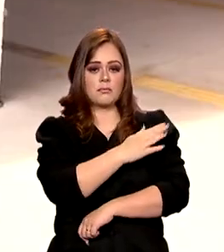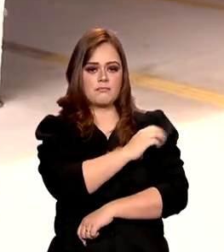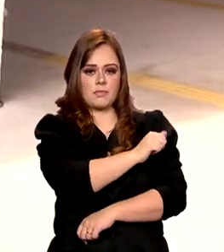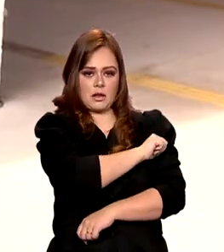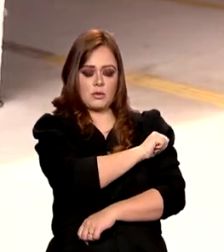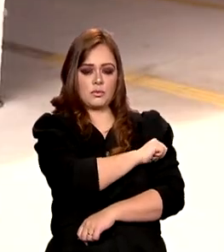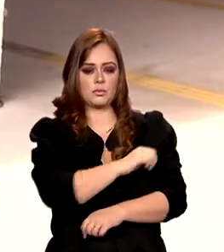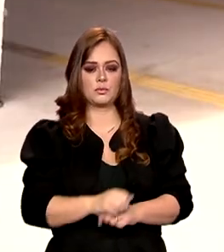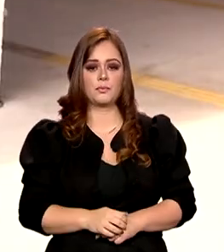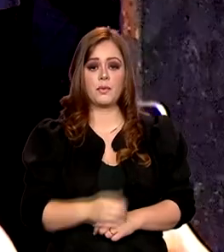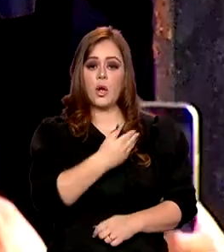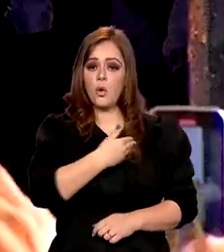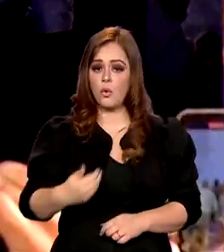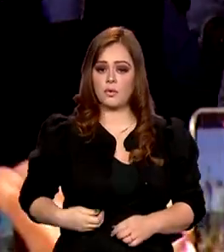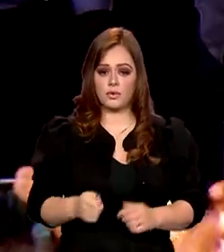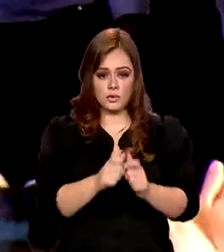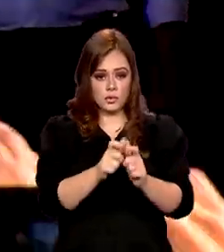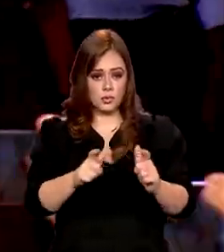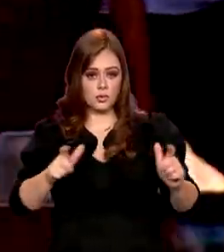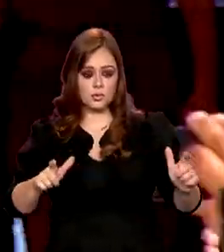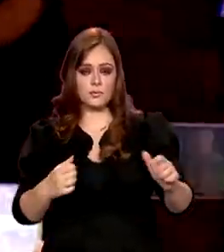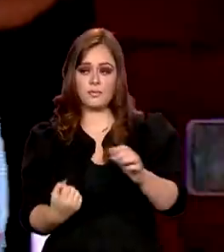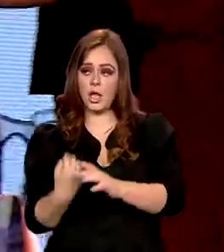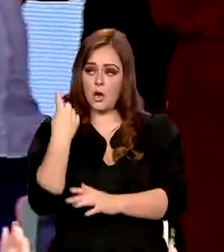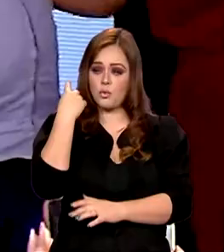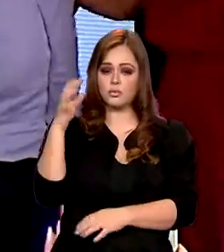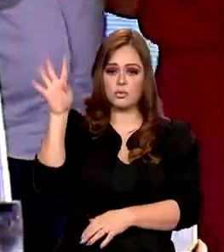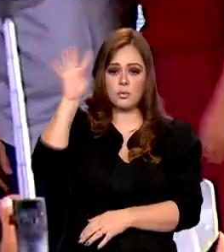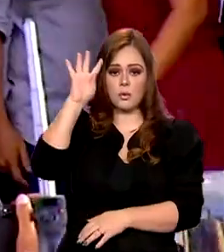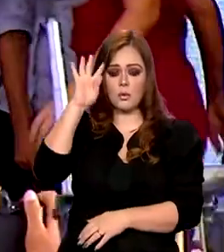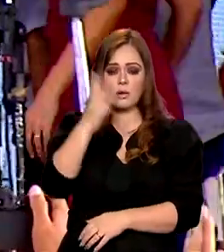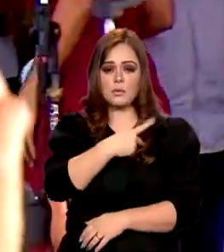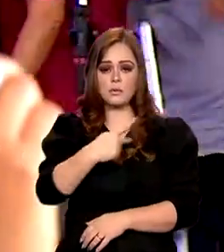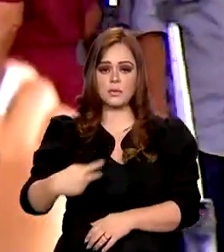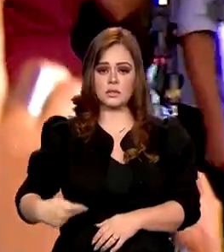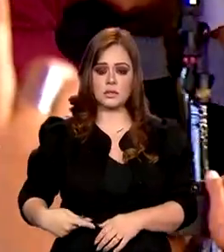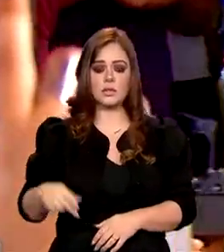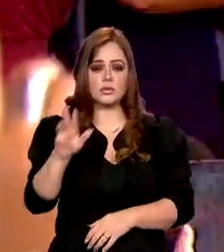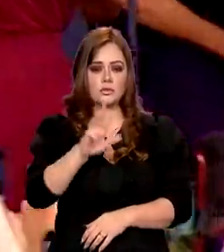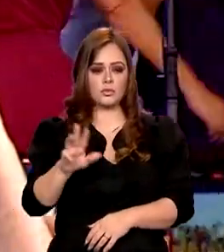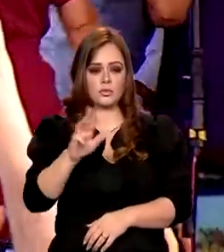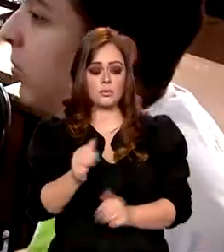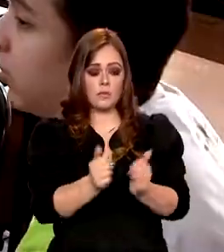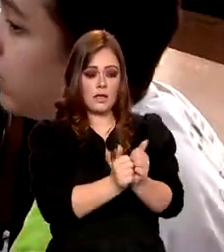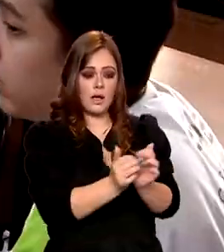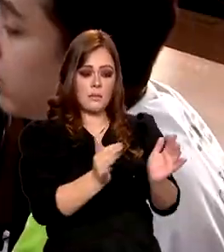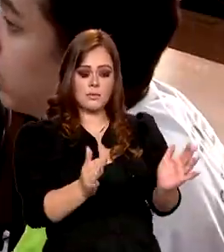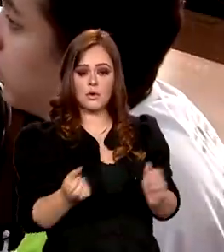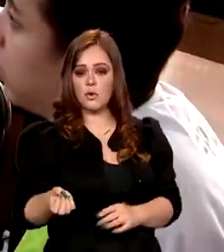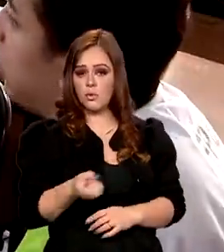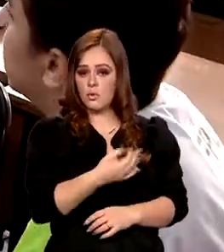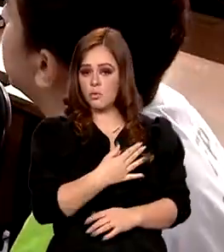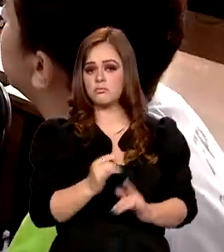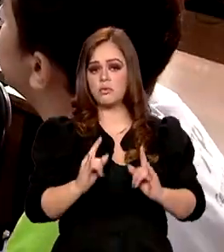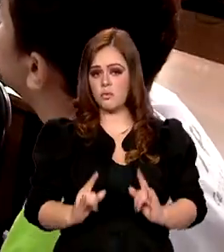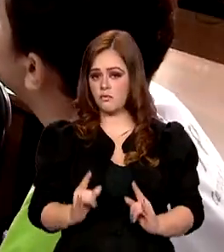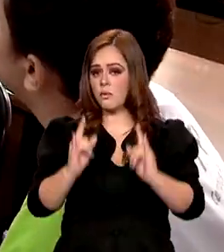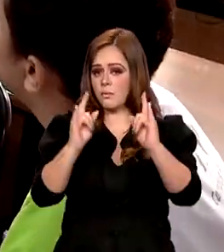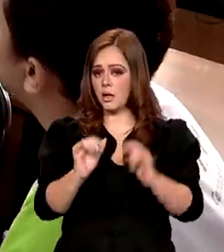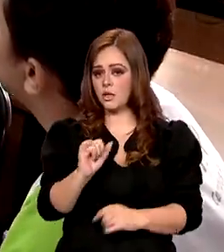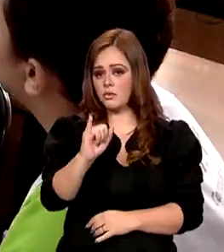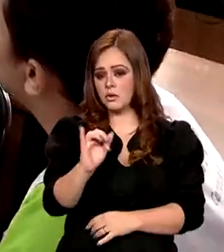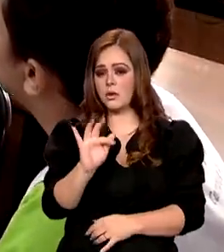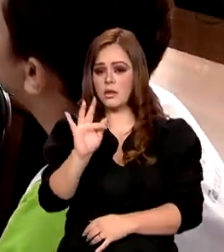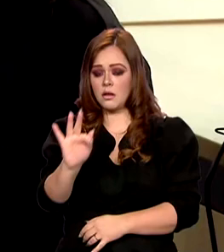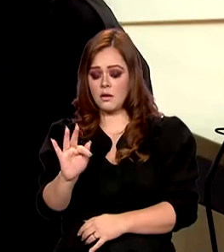está ampliando a rede. Na última quarta-feira, o presidente Lula participou da cerimônia de inauguração do campus do Instituto Federal de